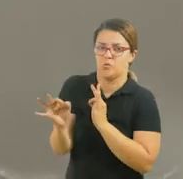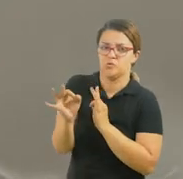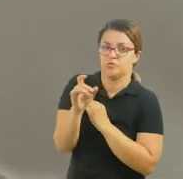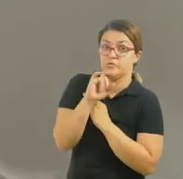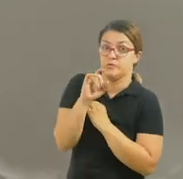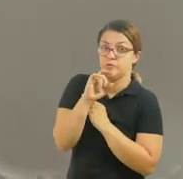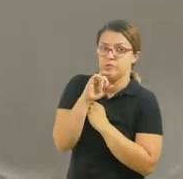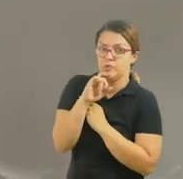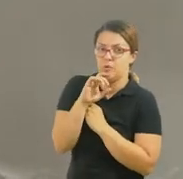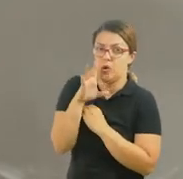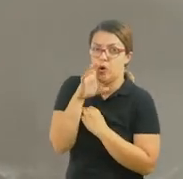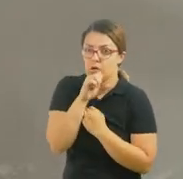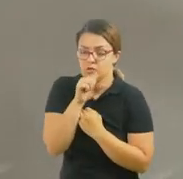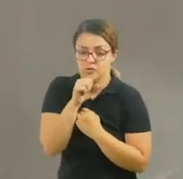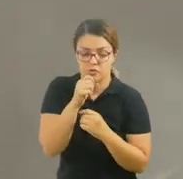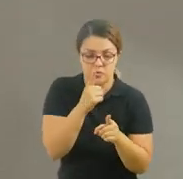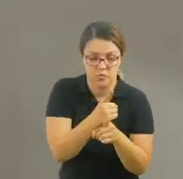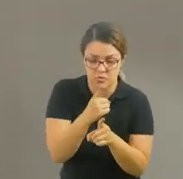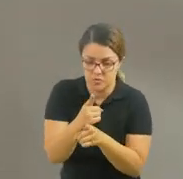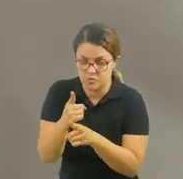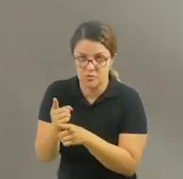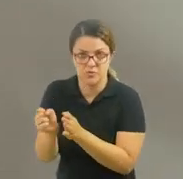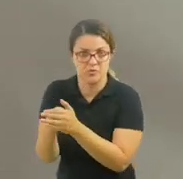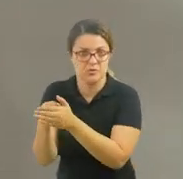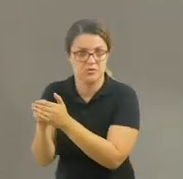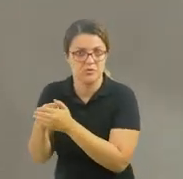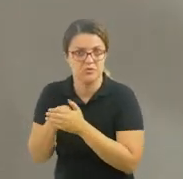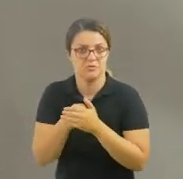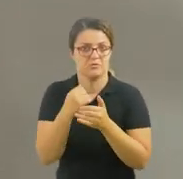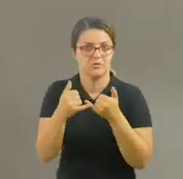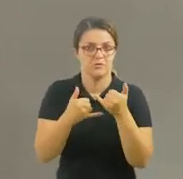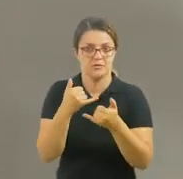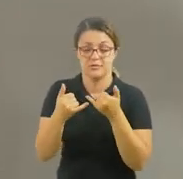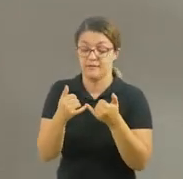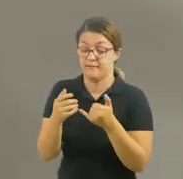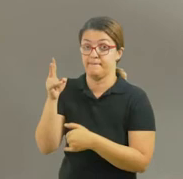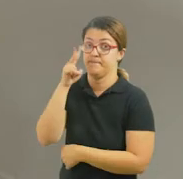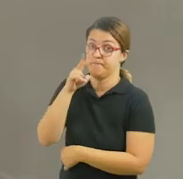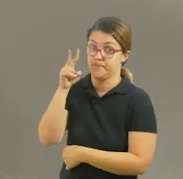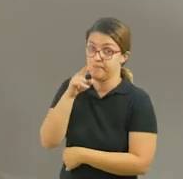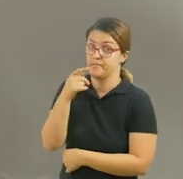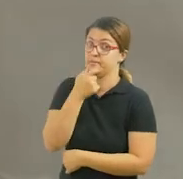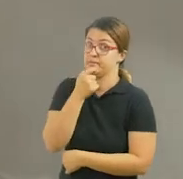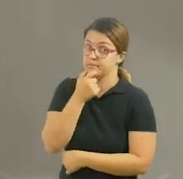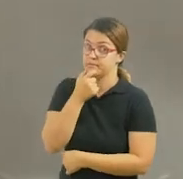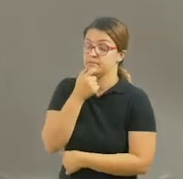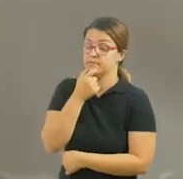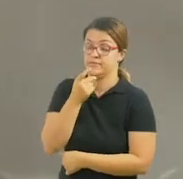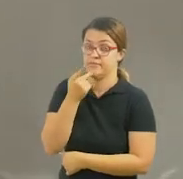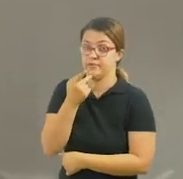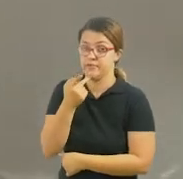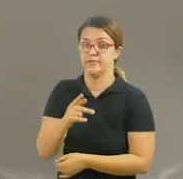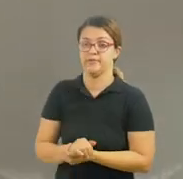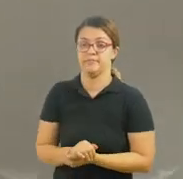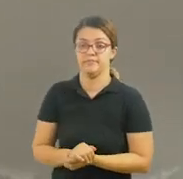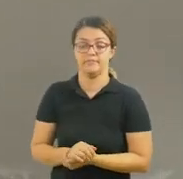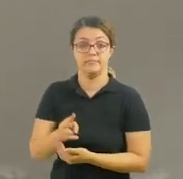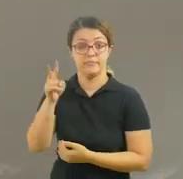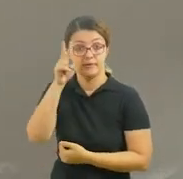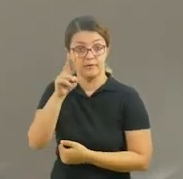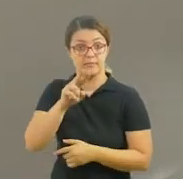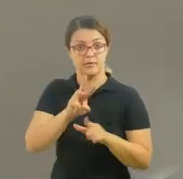cold, se estiver longe. Assim, conforme vocês forem achando os brinquedos escondidos, lembre-se de sempre